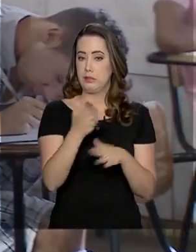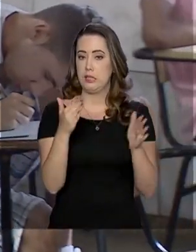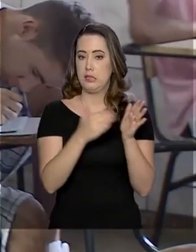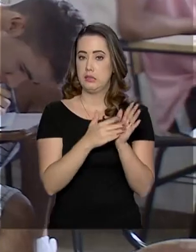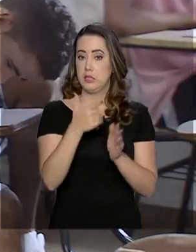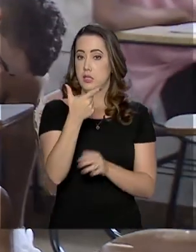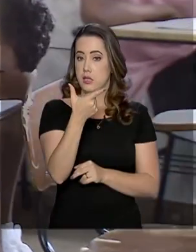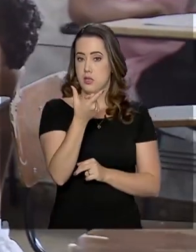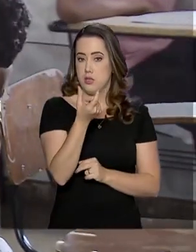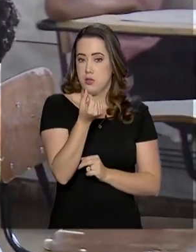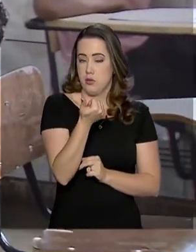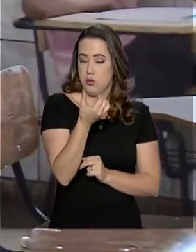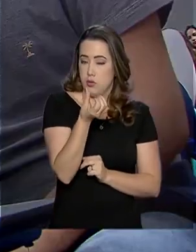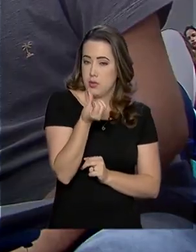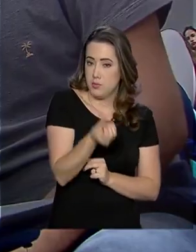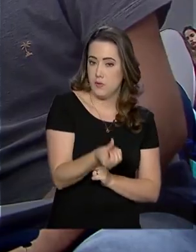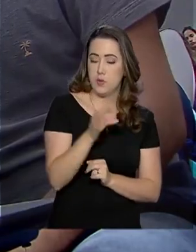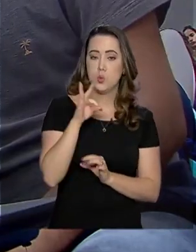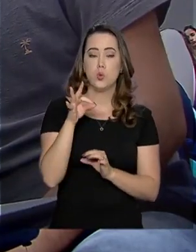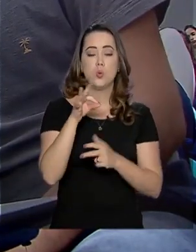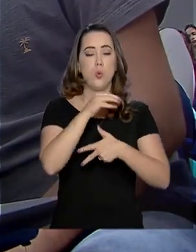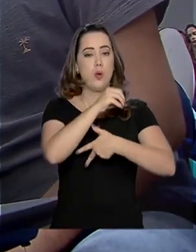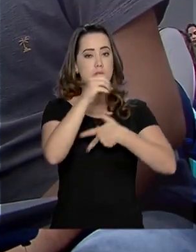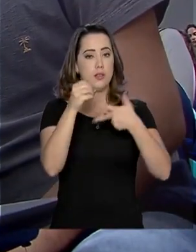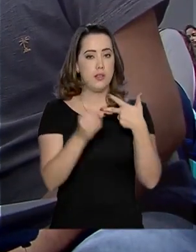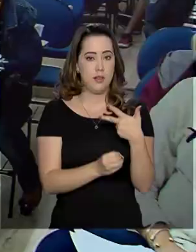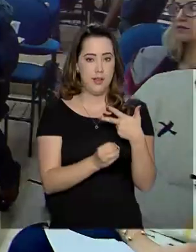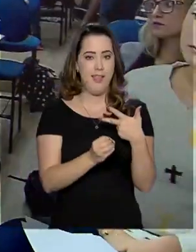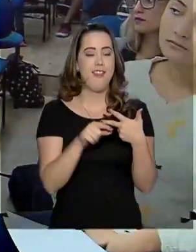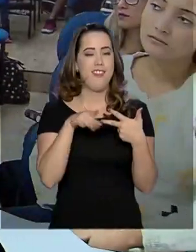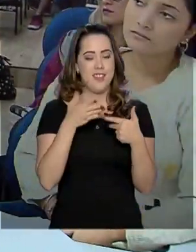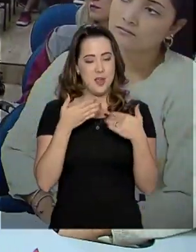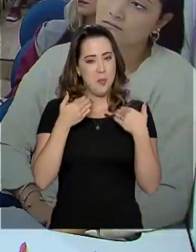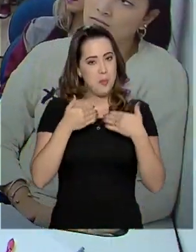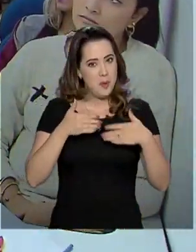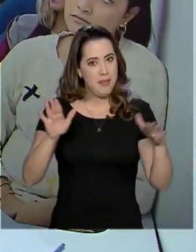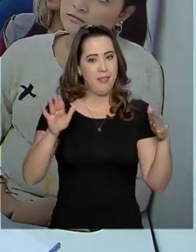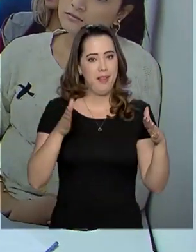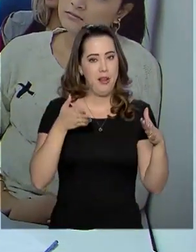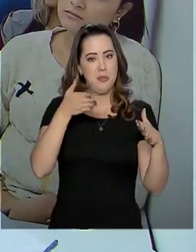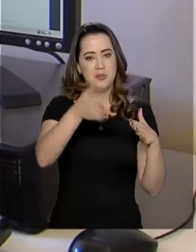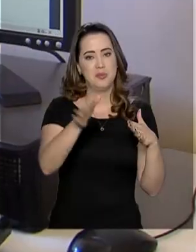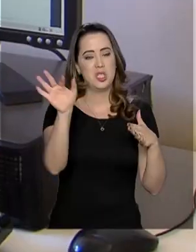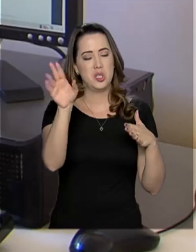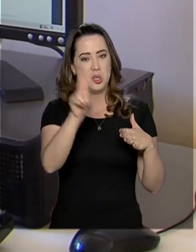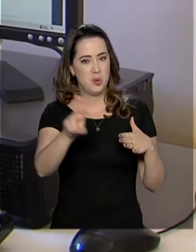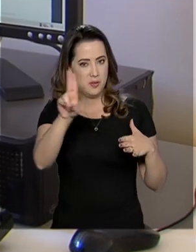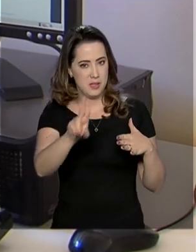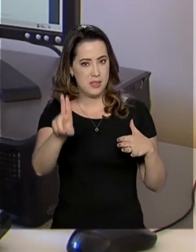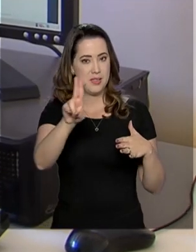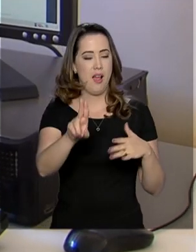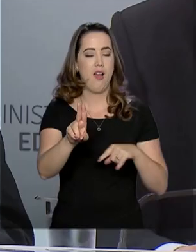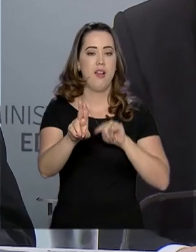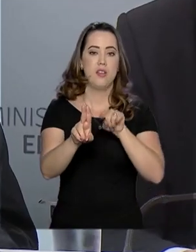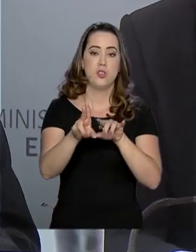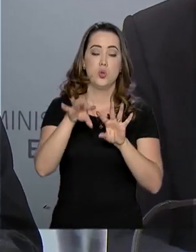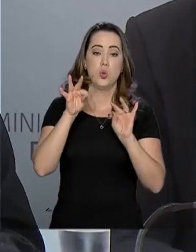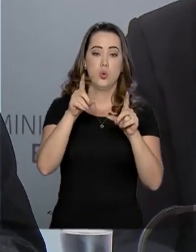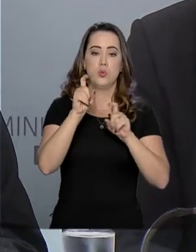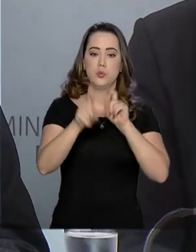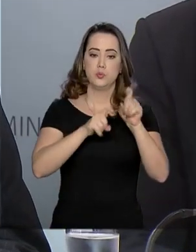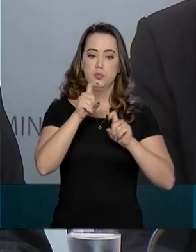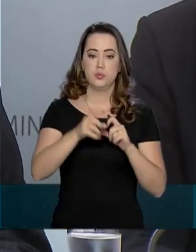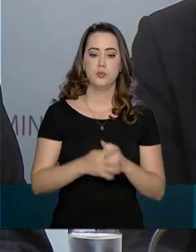toda a prova que avalia o ensino médio e abre as portas para universidades no Brasil e no mundo será digital. É